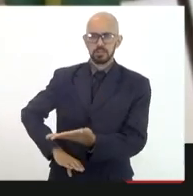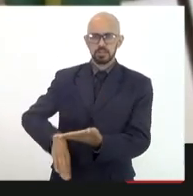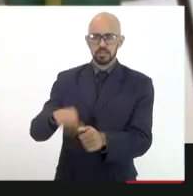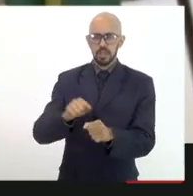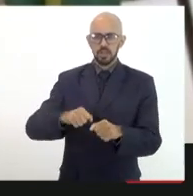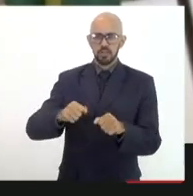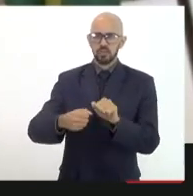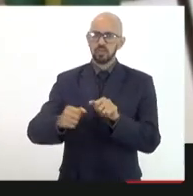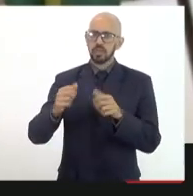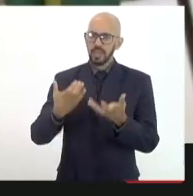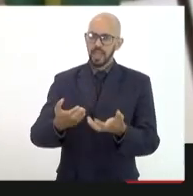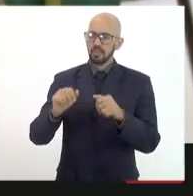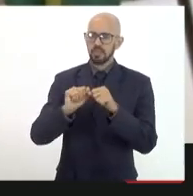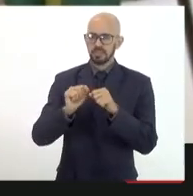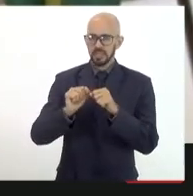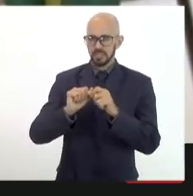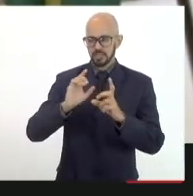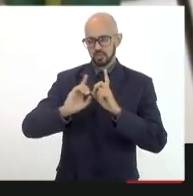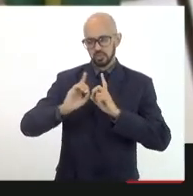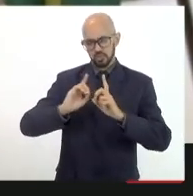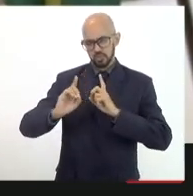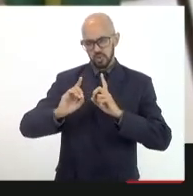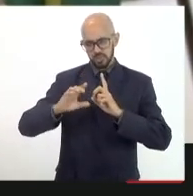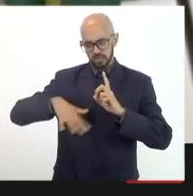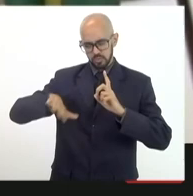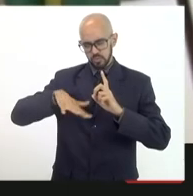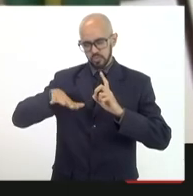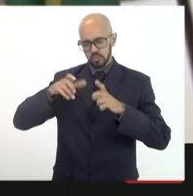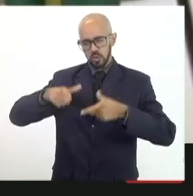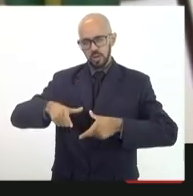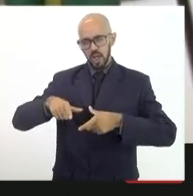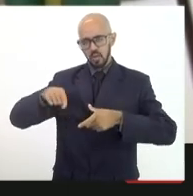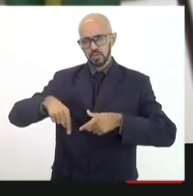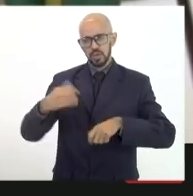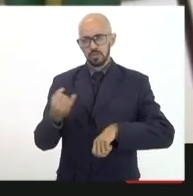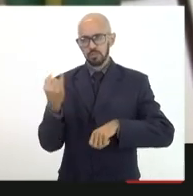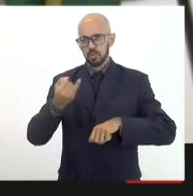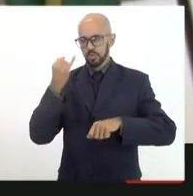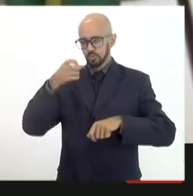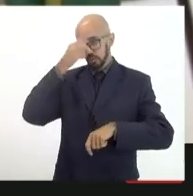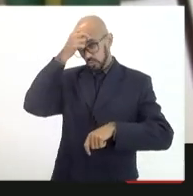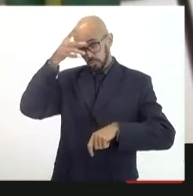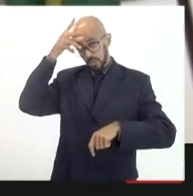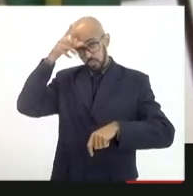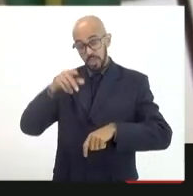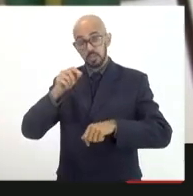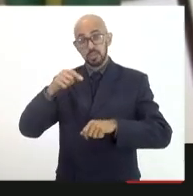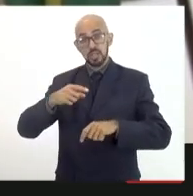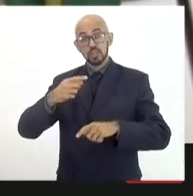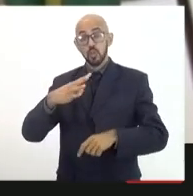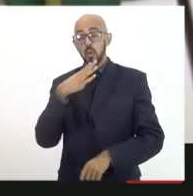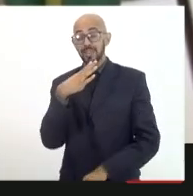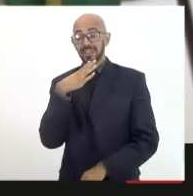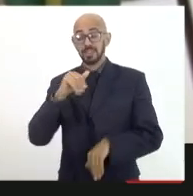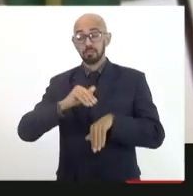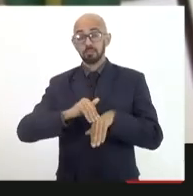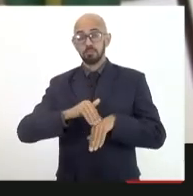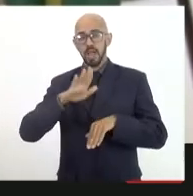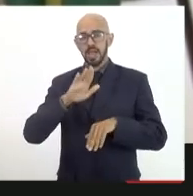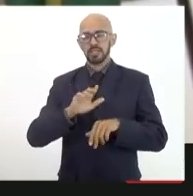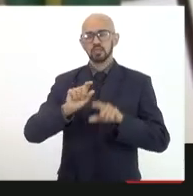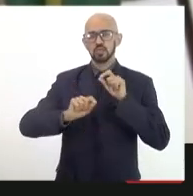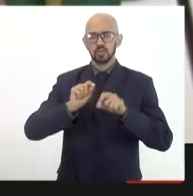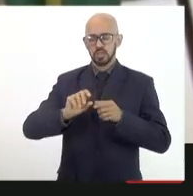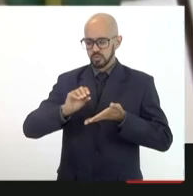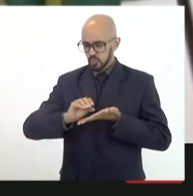discussões regionais é importante porque os prefeitos em si eles conhecem melhor os pequenos